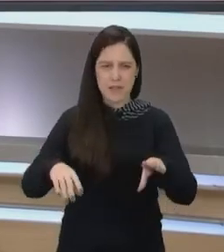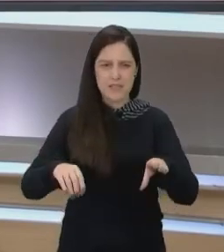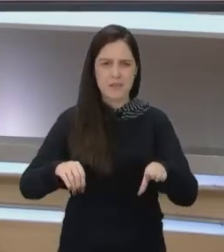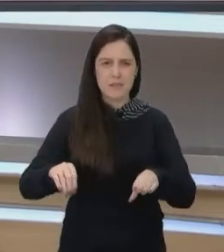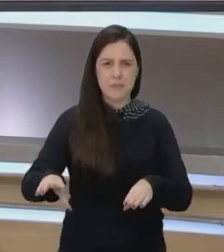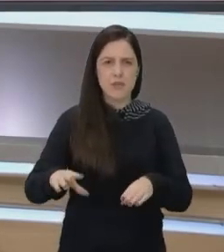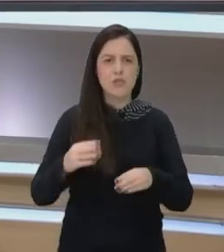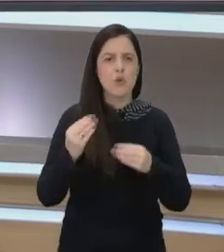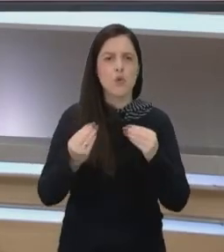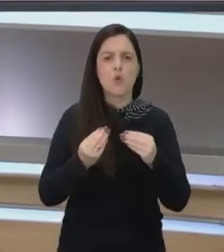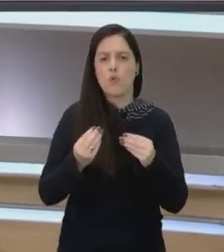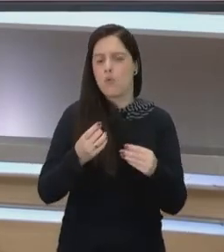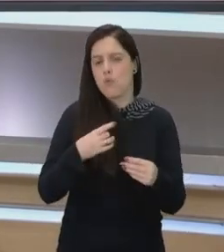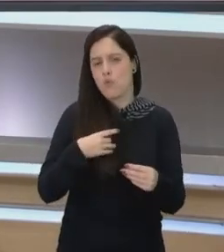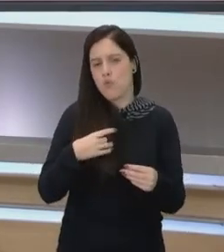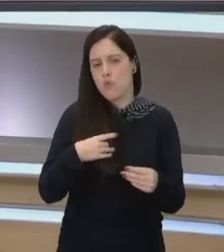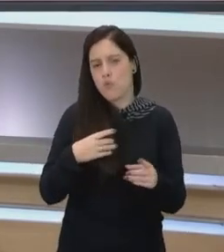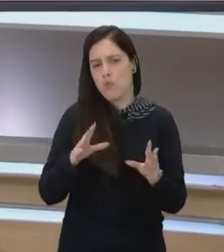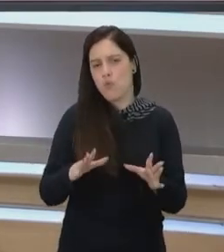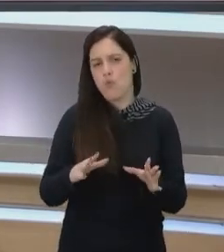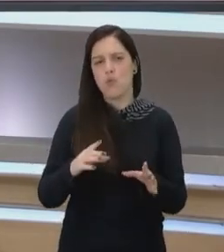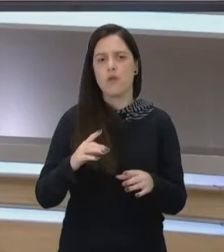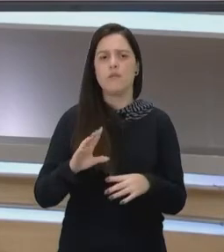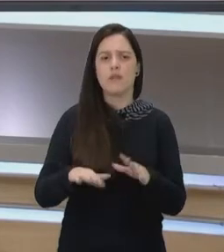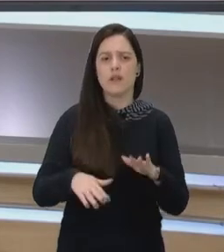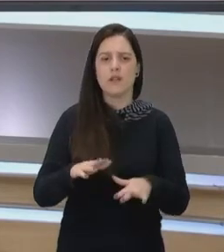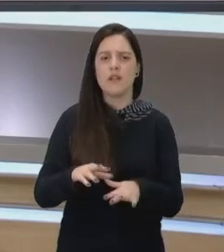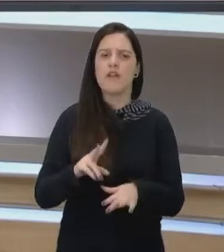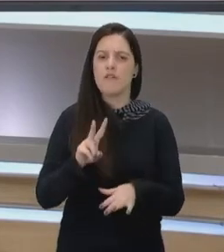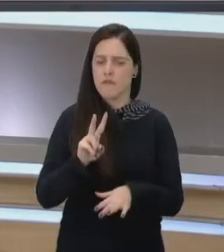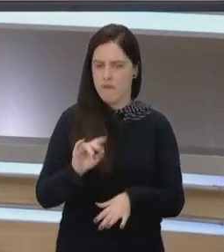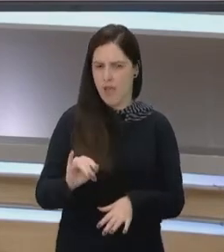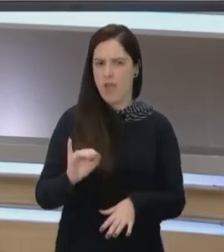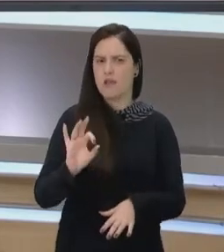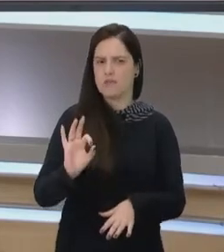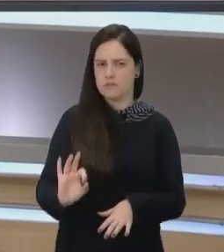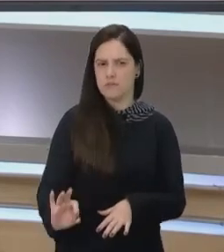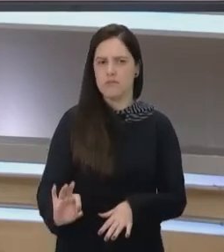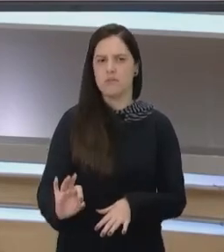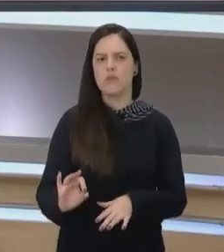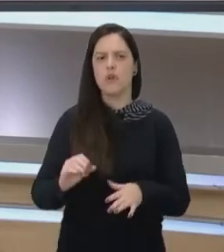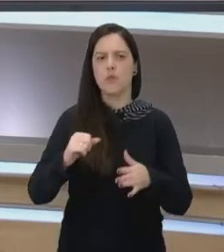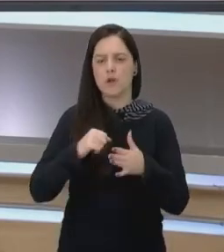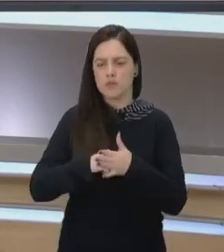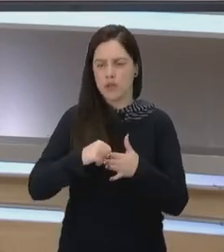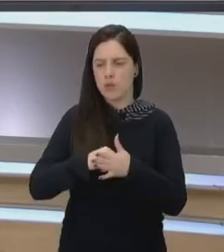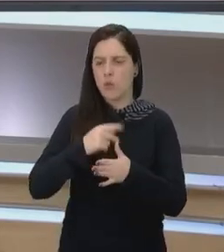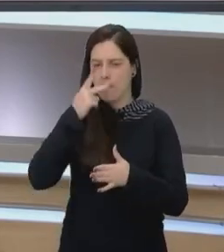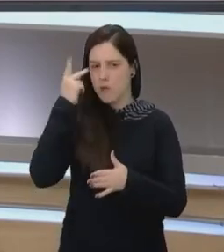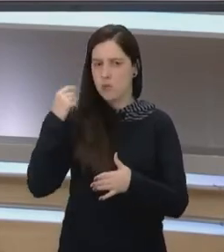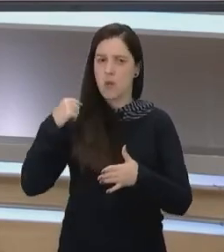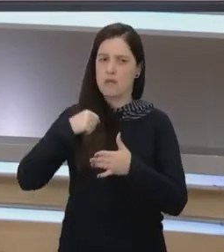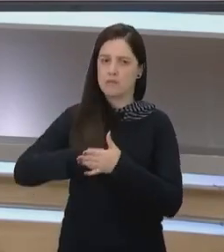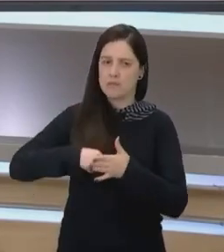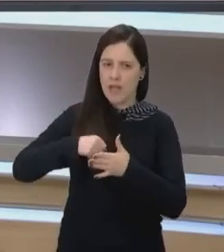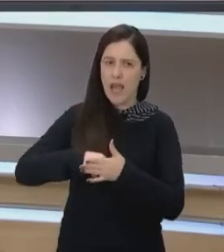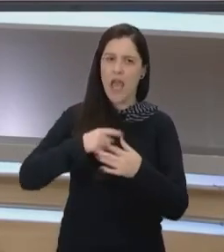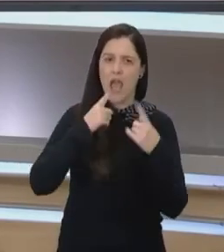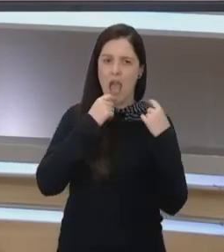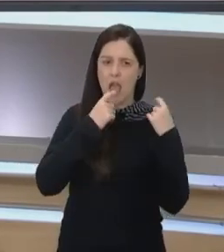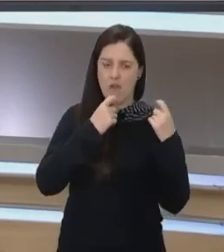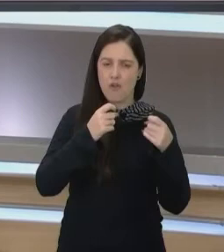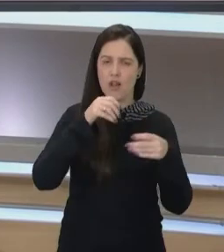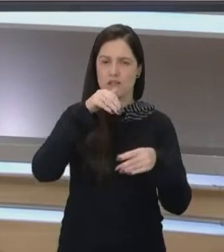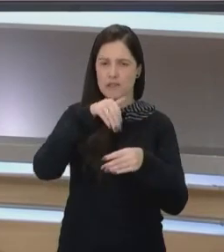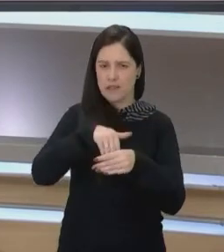com o Pedro. E o Pedro, ele vai ser um abusador, um agressor, né? Ele vai ser violento dentro